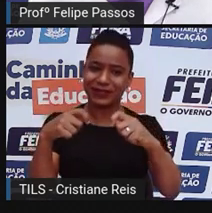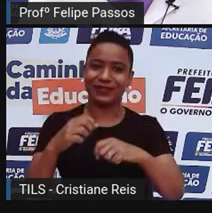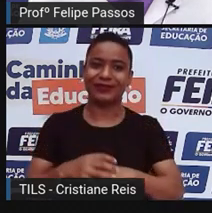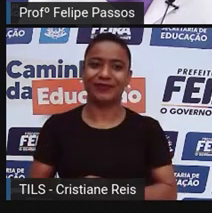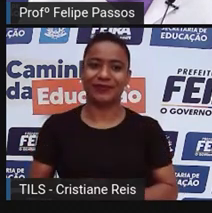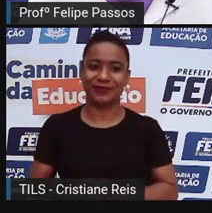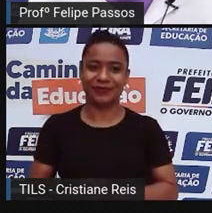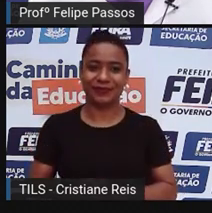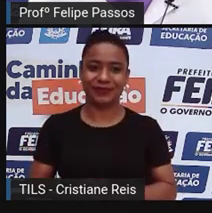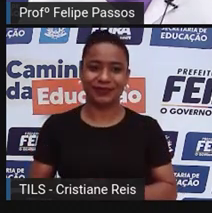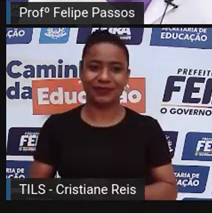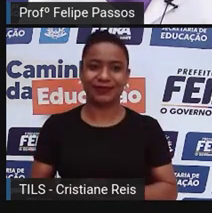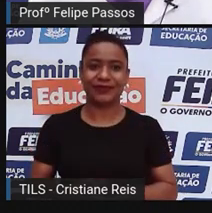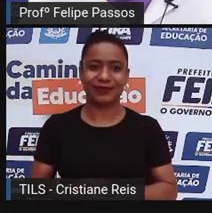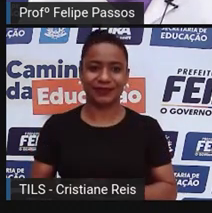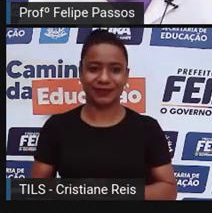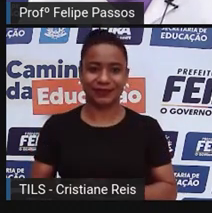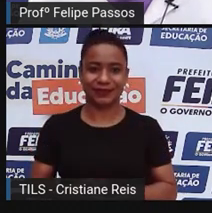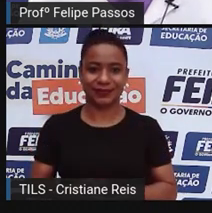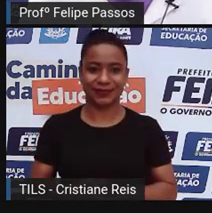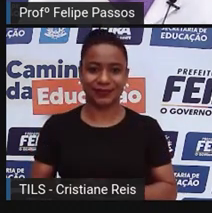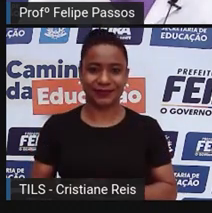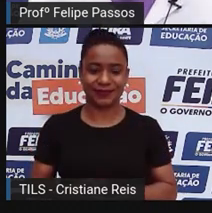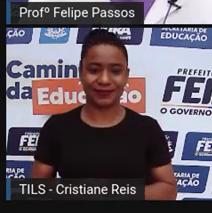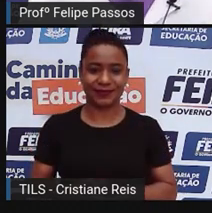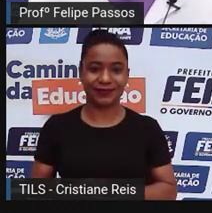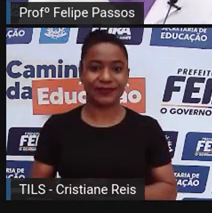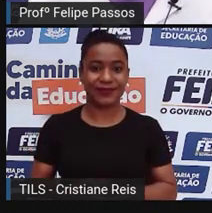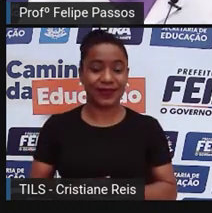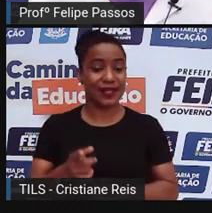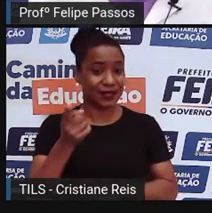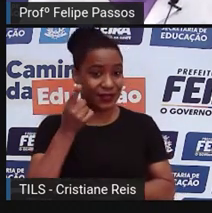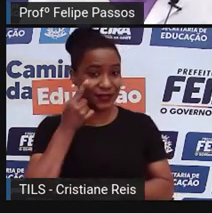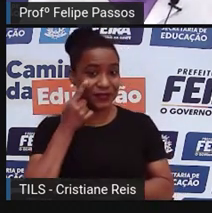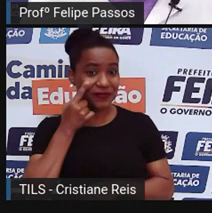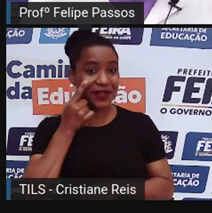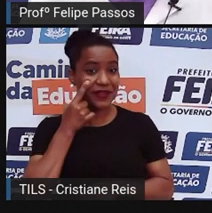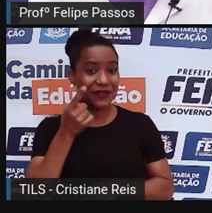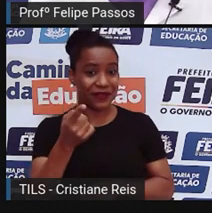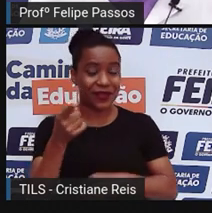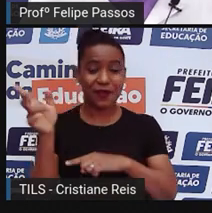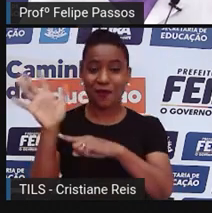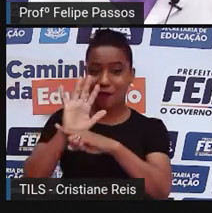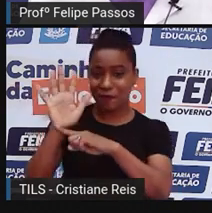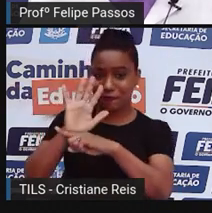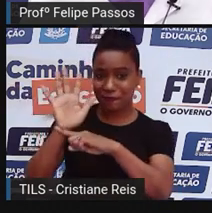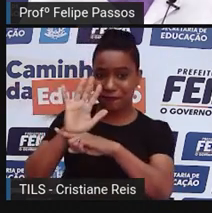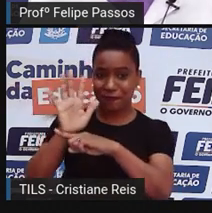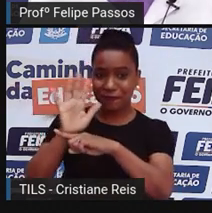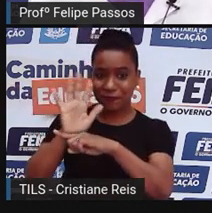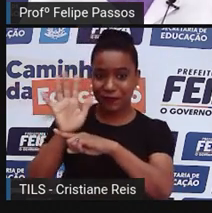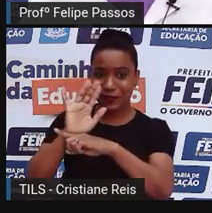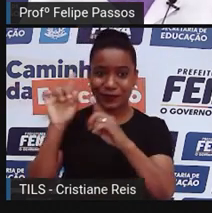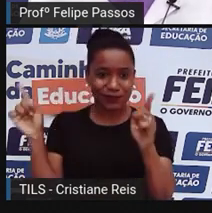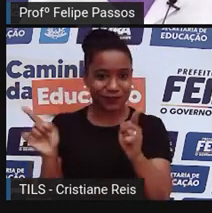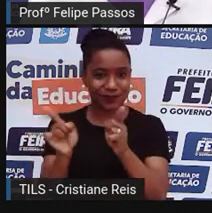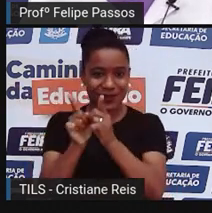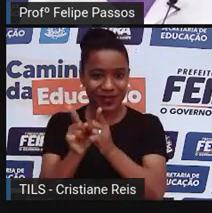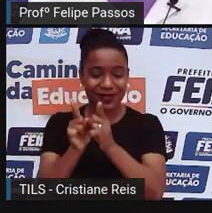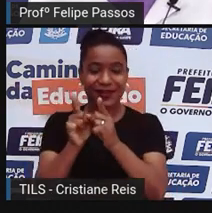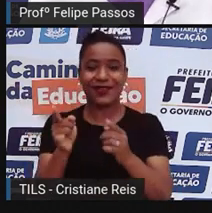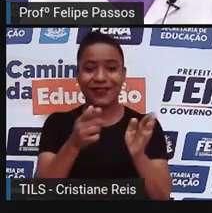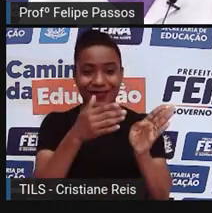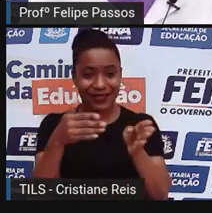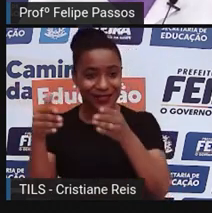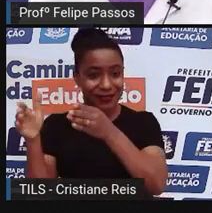a gente vai assistir agora um vídeo curtinho que ele mostra esse